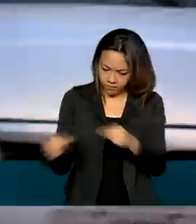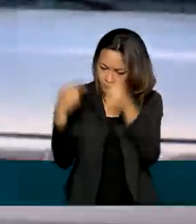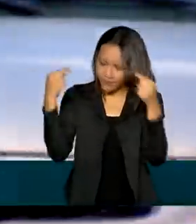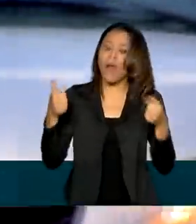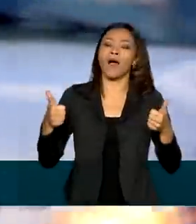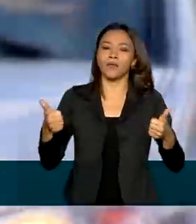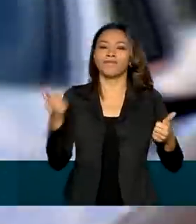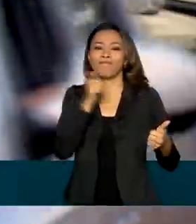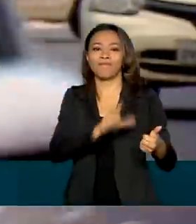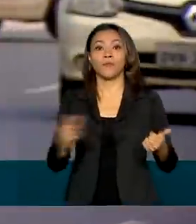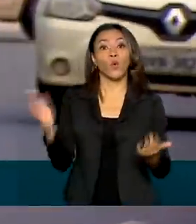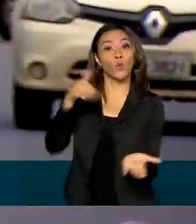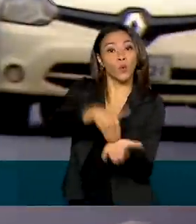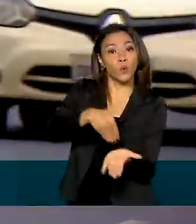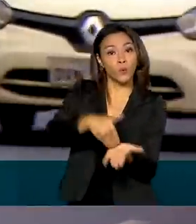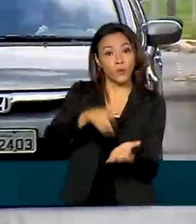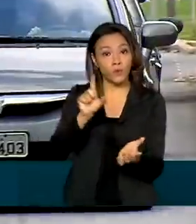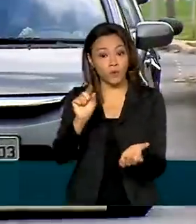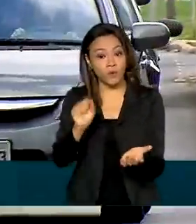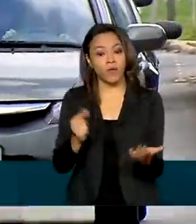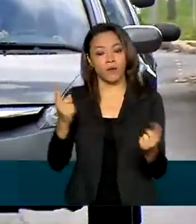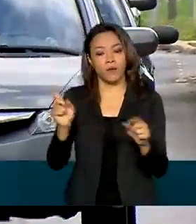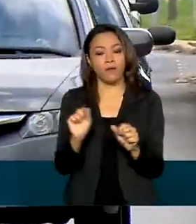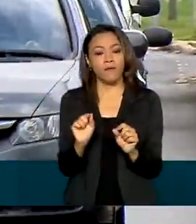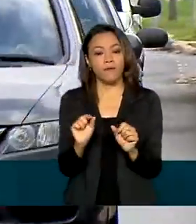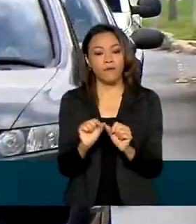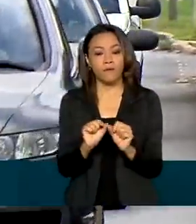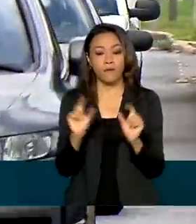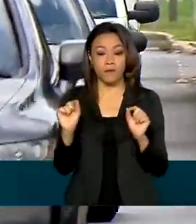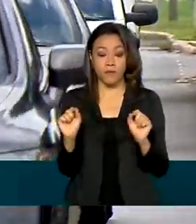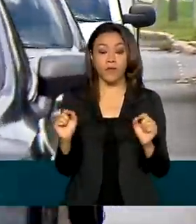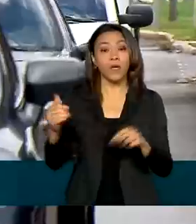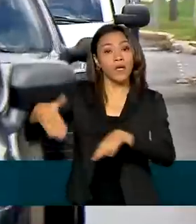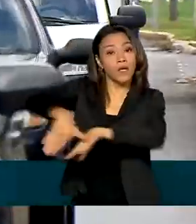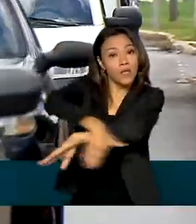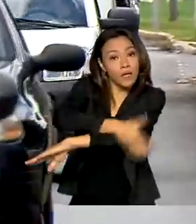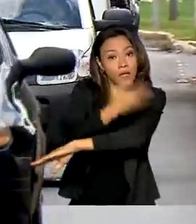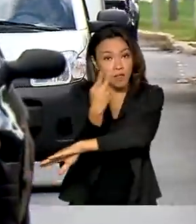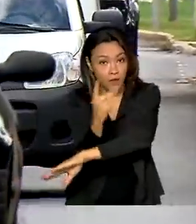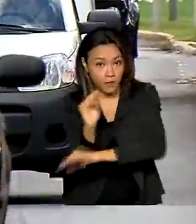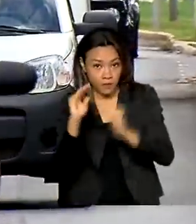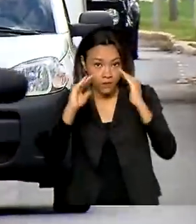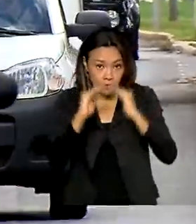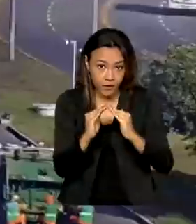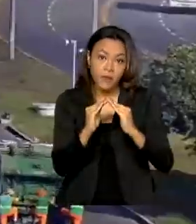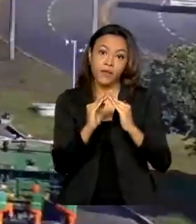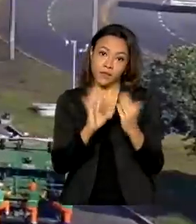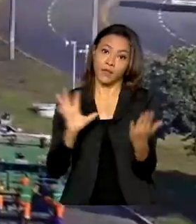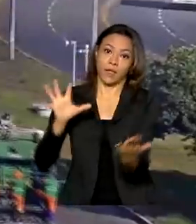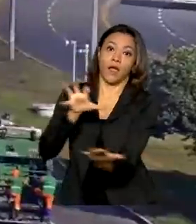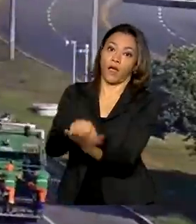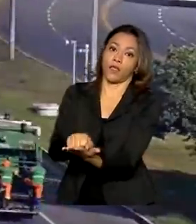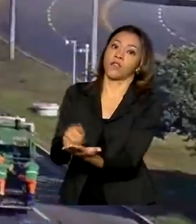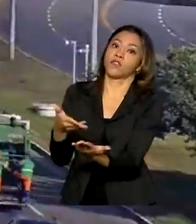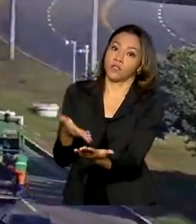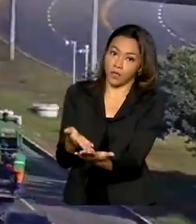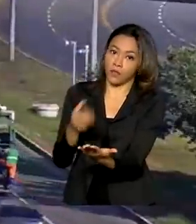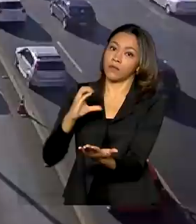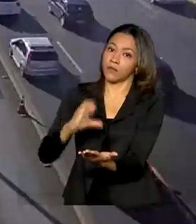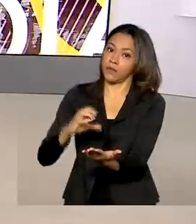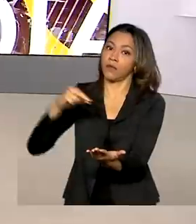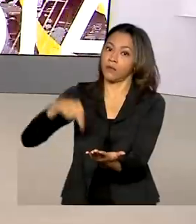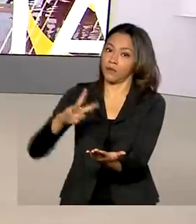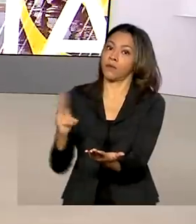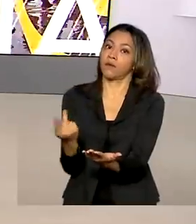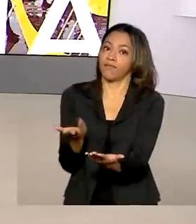Por último, é preciso confirmar o número do endereço postal que está cadastrado na CNH.